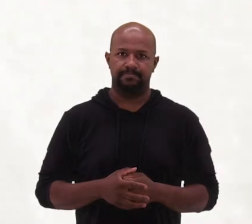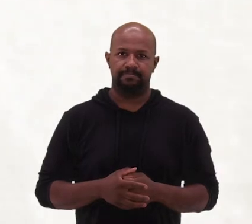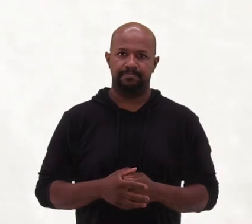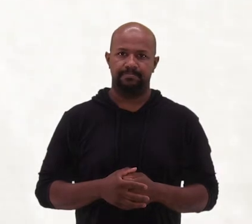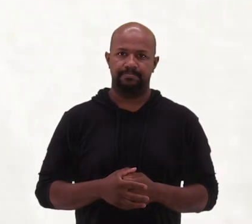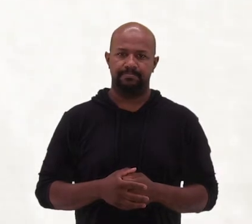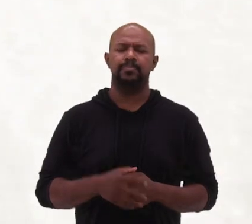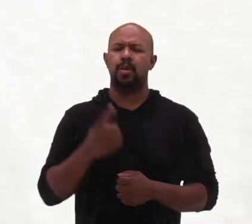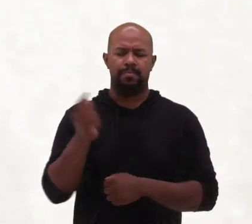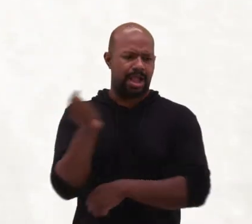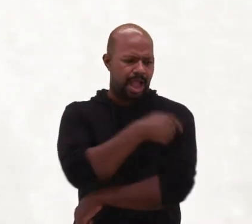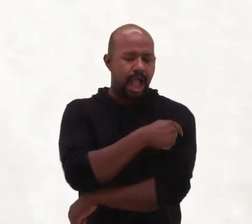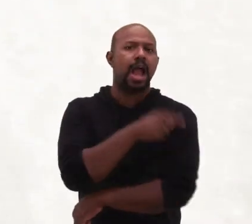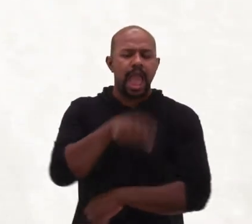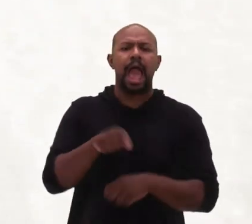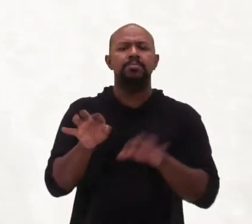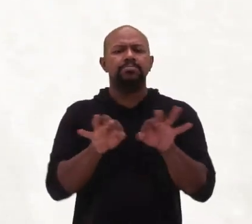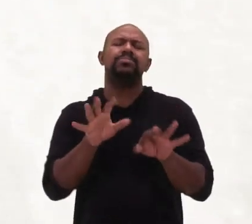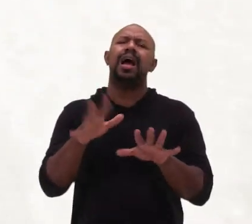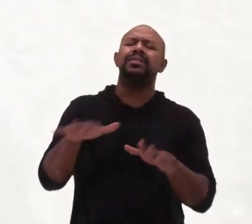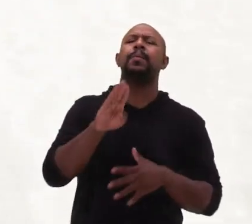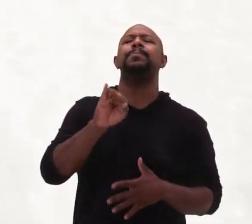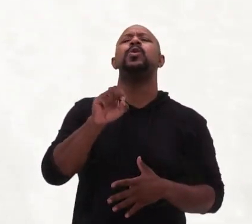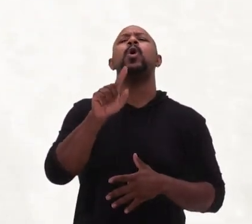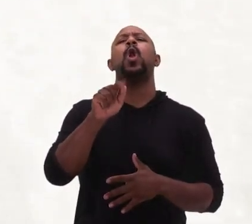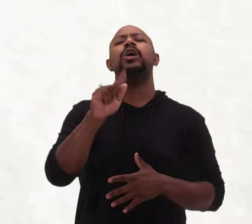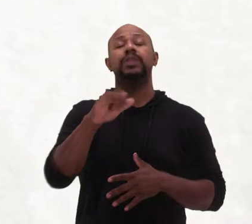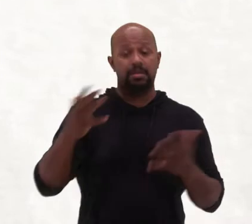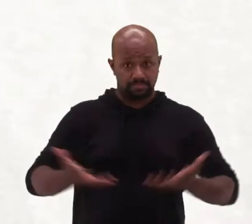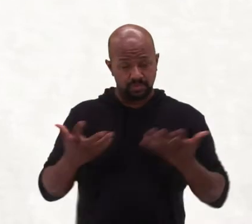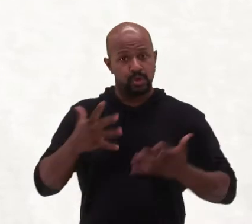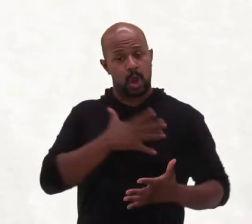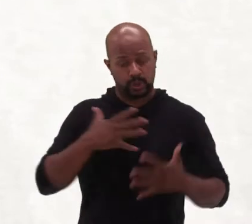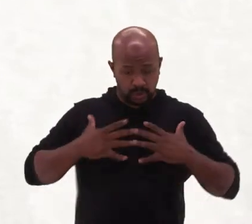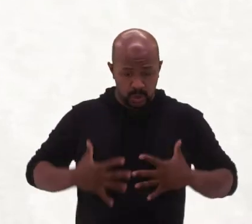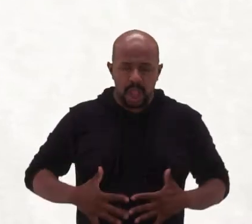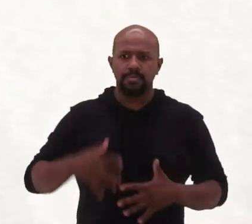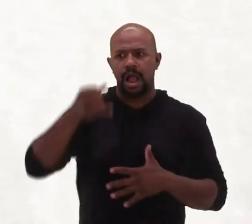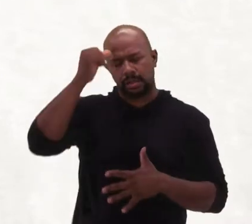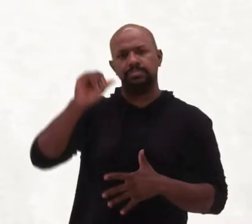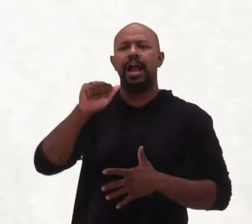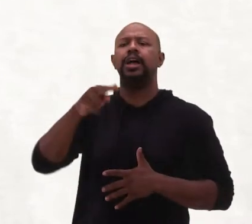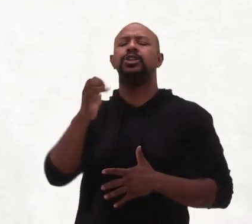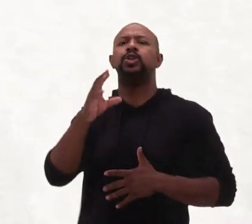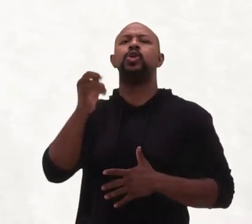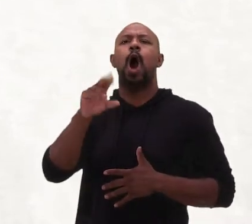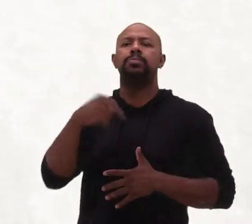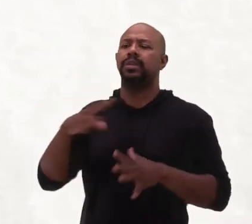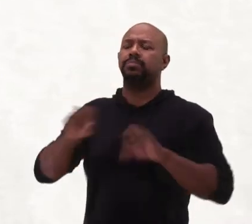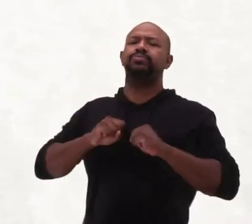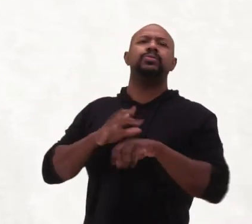Uma vacina é uma preparação biológica que estimula nosso corpo a produzir anticorpos sem que contraem as